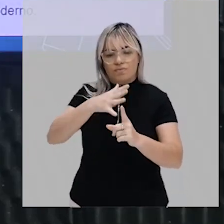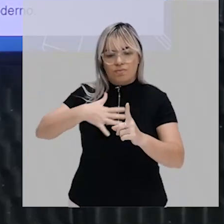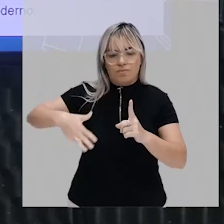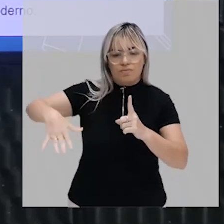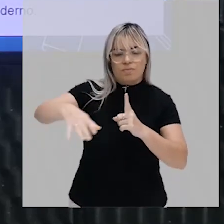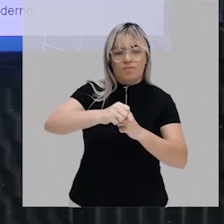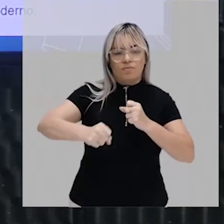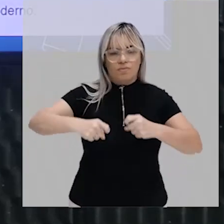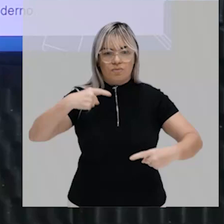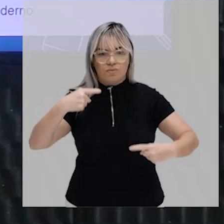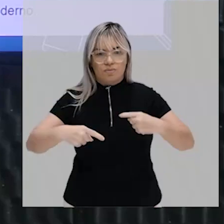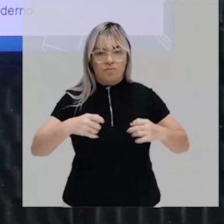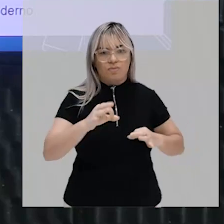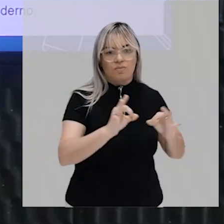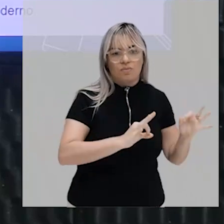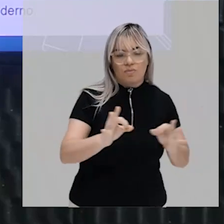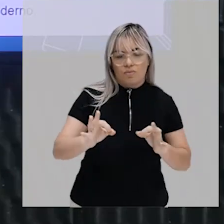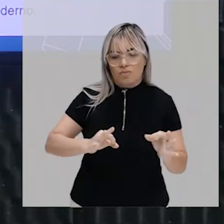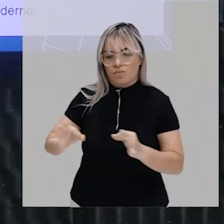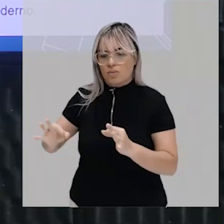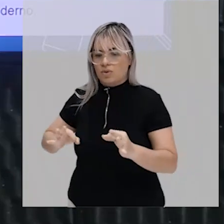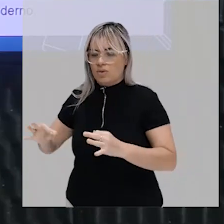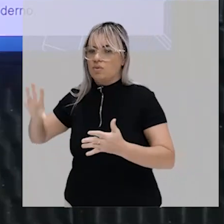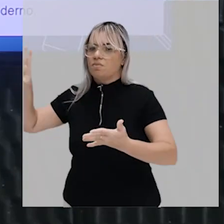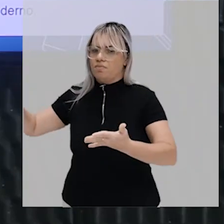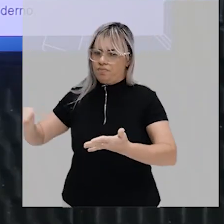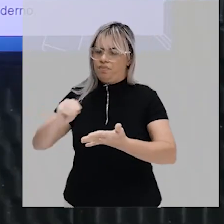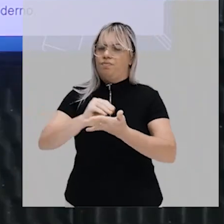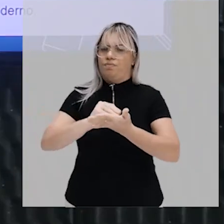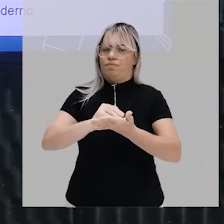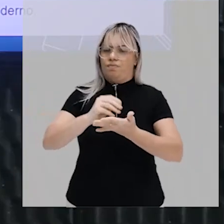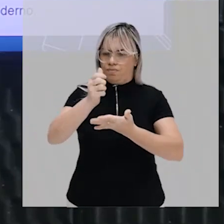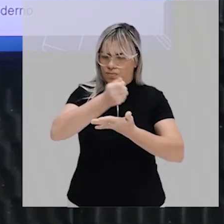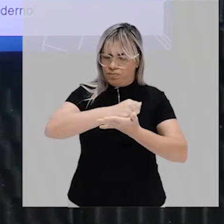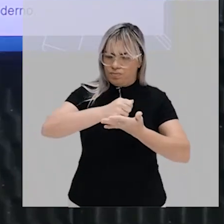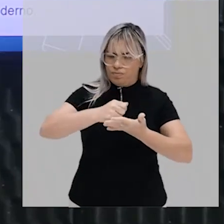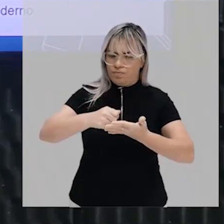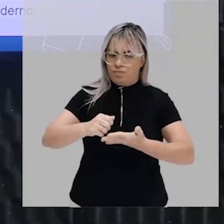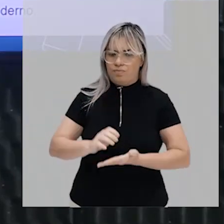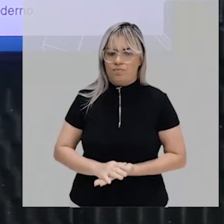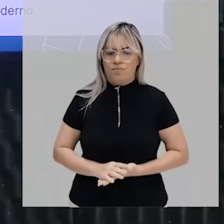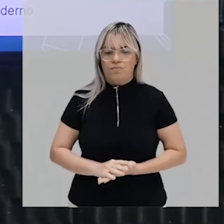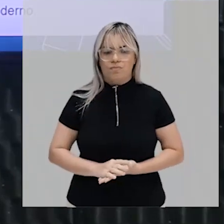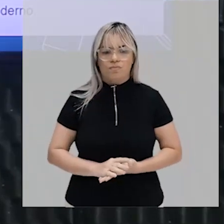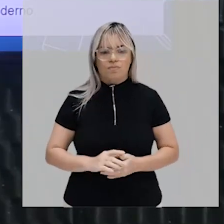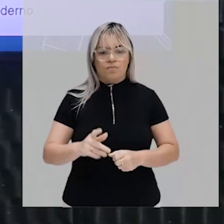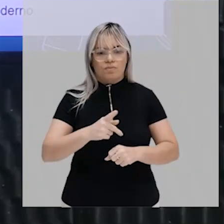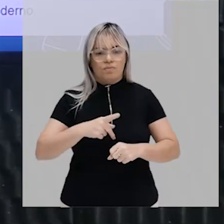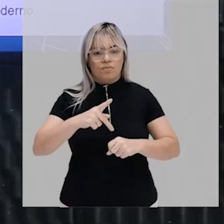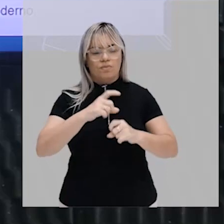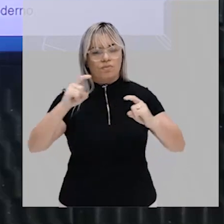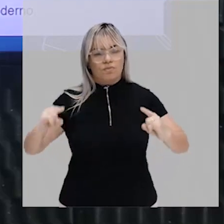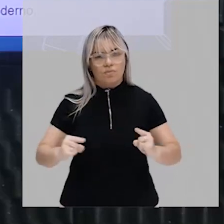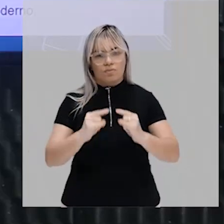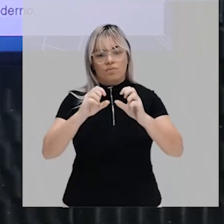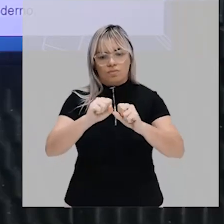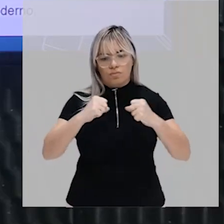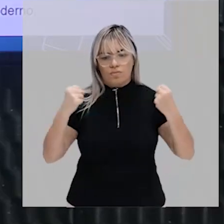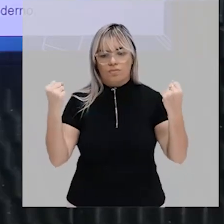politicamente organizada ei, anota isso no caderno Estado instituição social